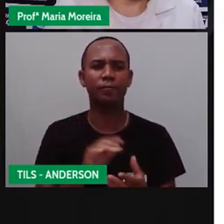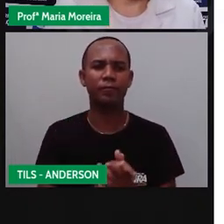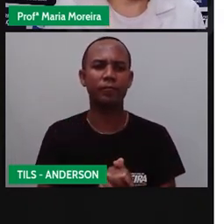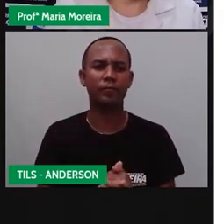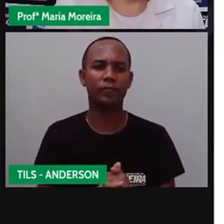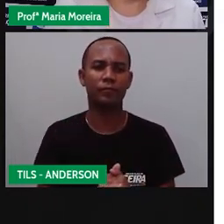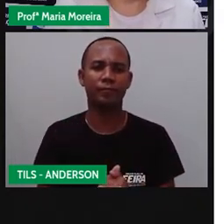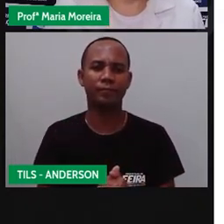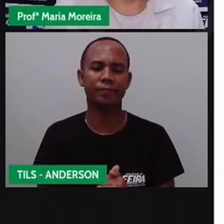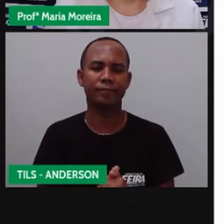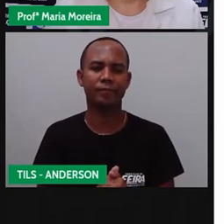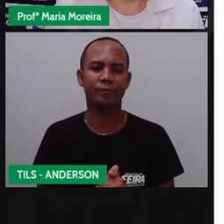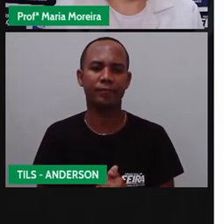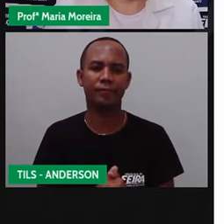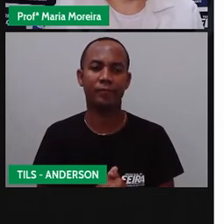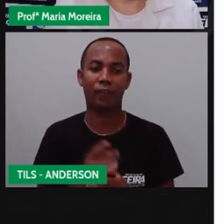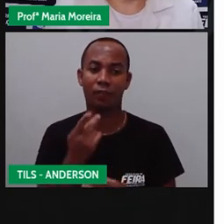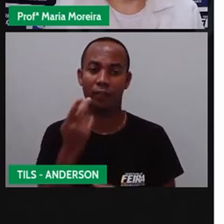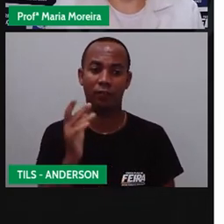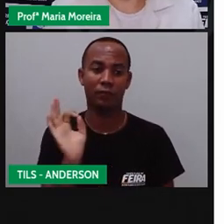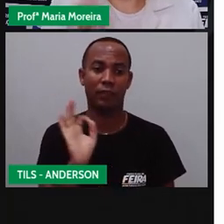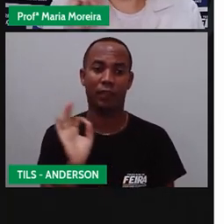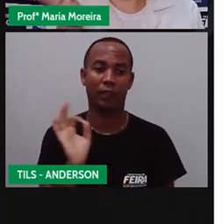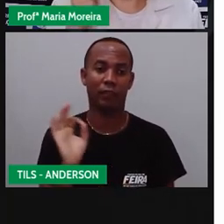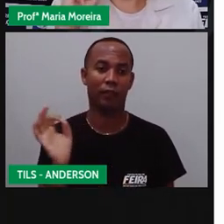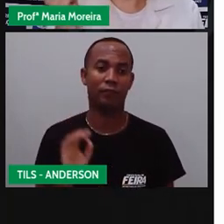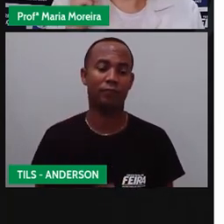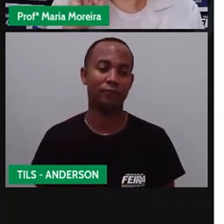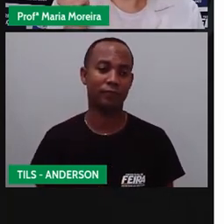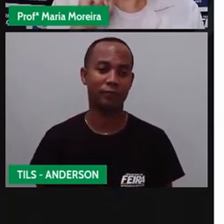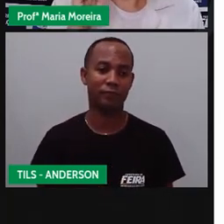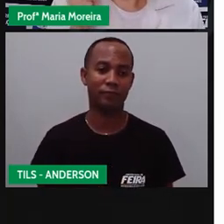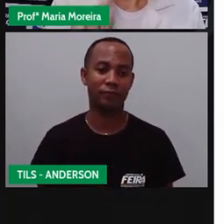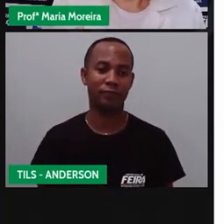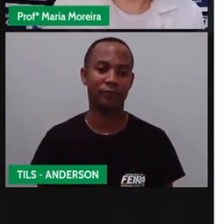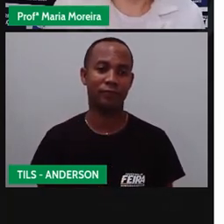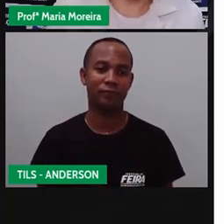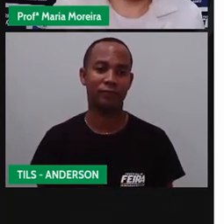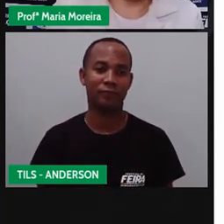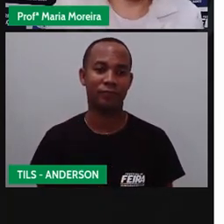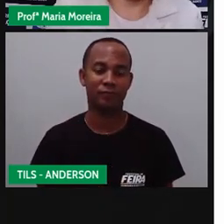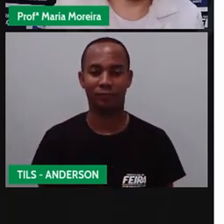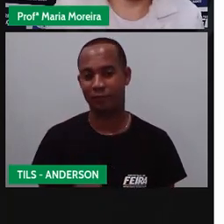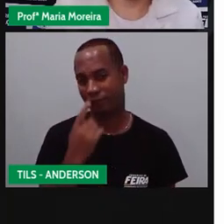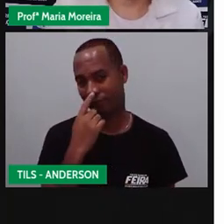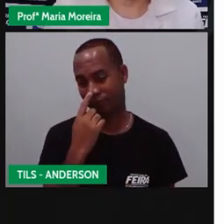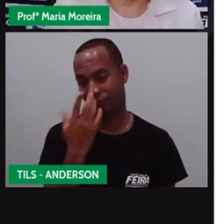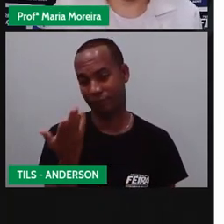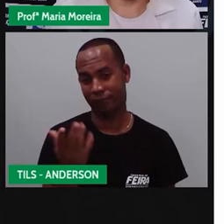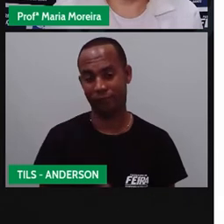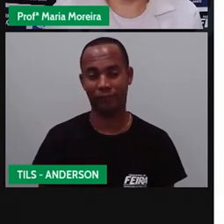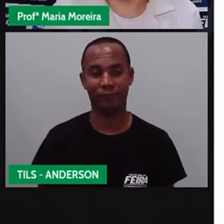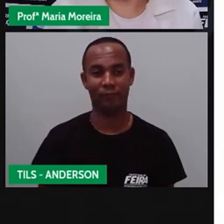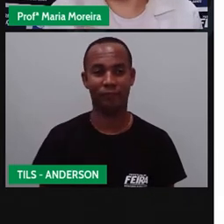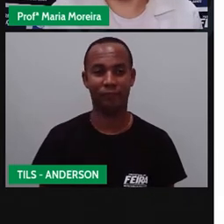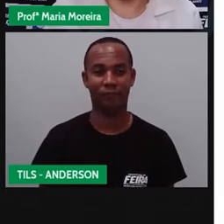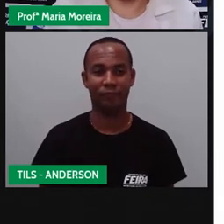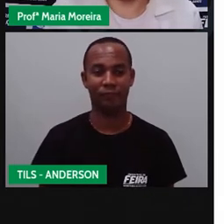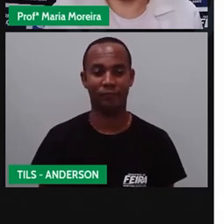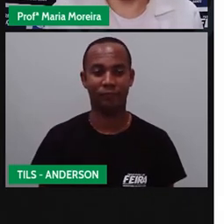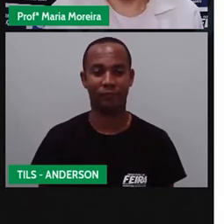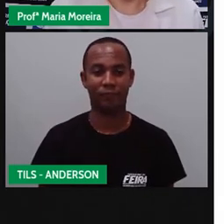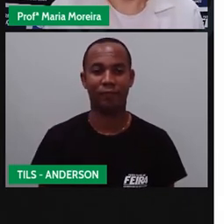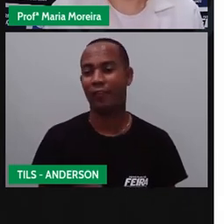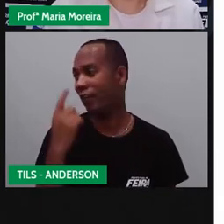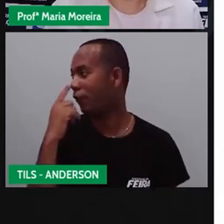Falou alguma coisa? Não. Mas, ó. Você já sabe que é o quê? Negativo, você